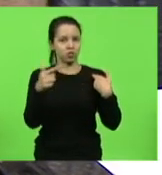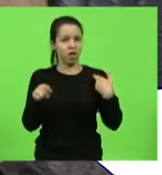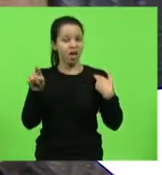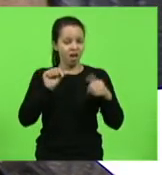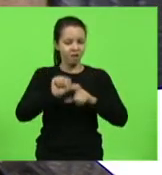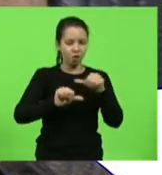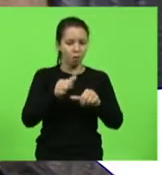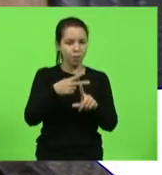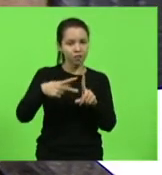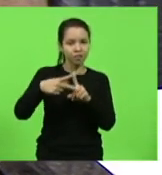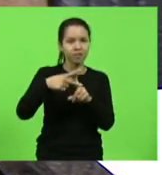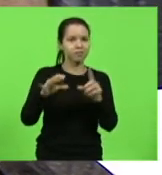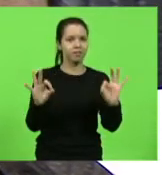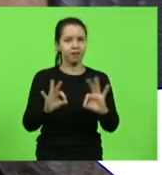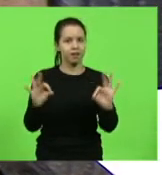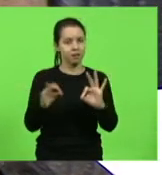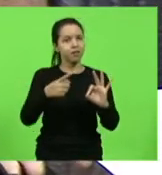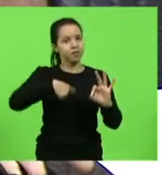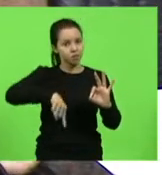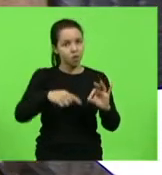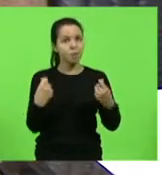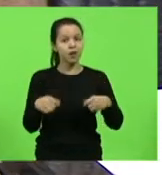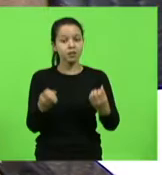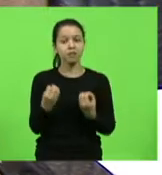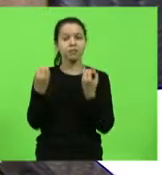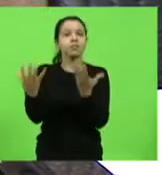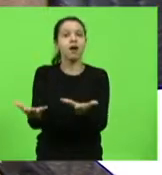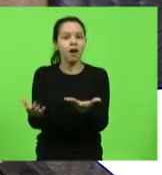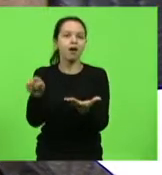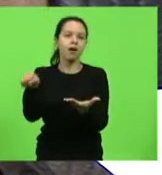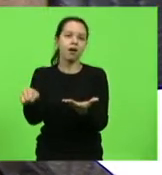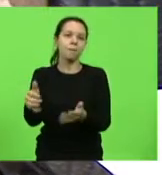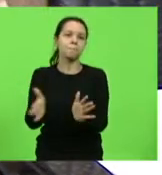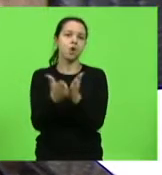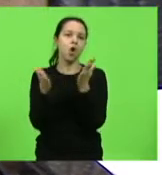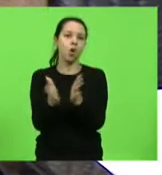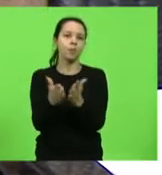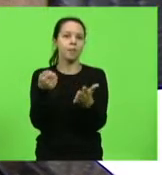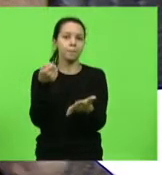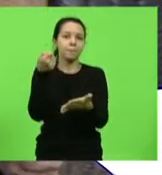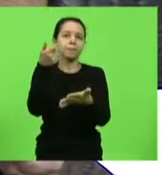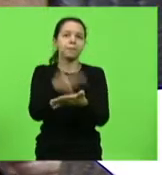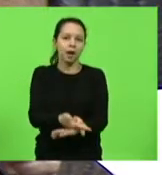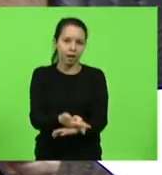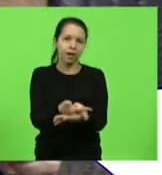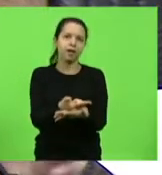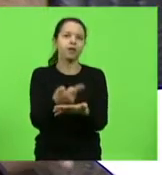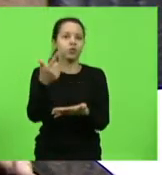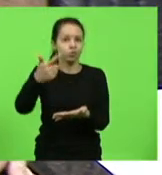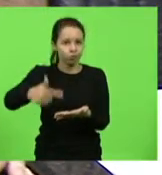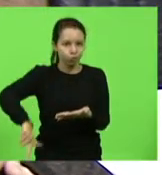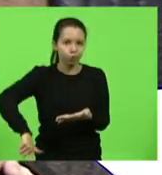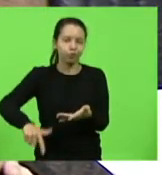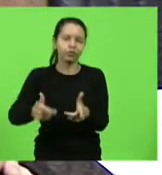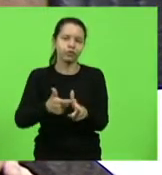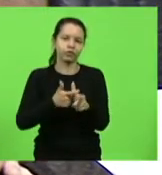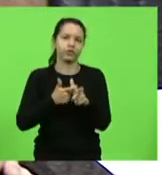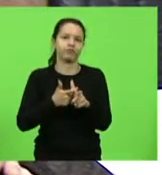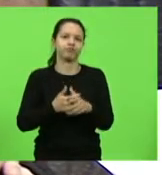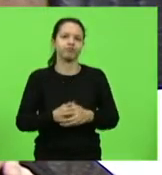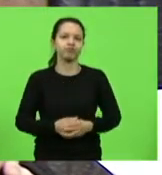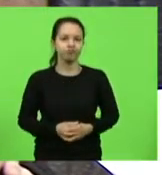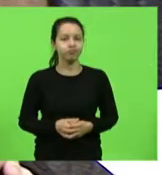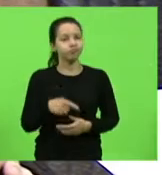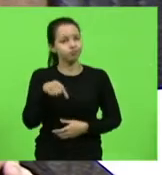Previdência, nós vamos ter que jogar a conta para o pobre, que vai pagar mais uma vez essa conta. O Brasil é essa